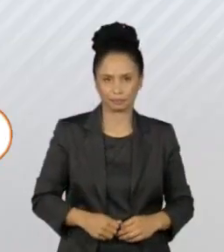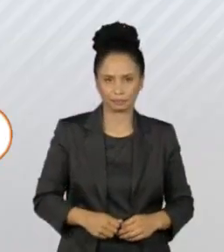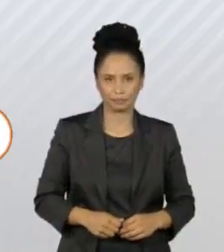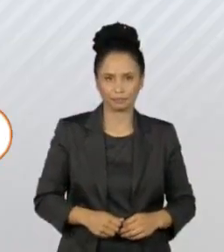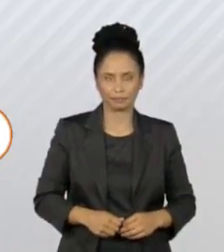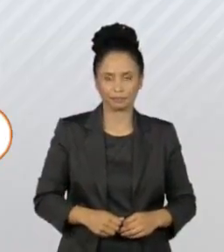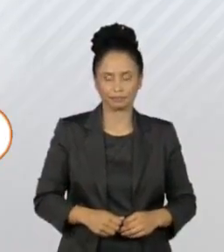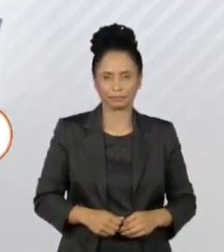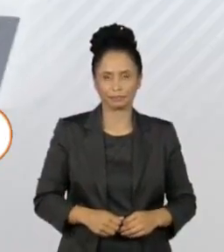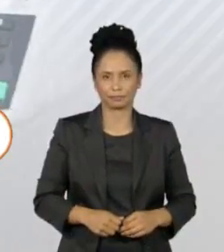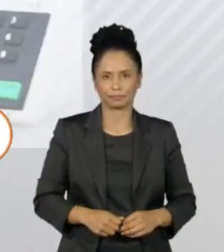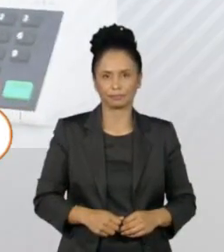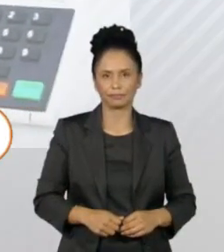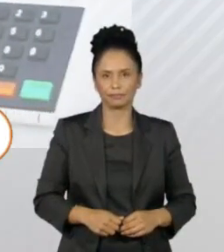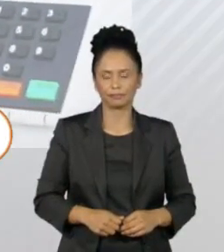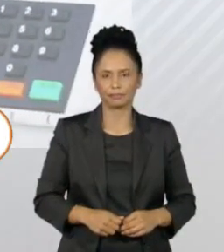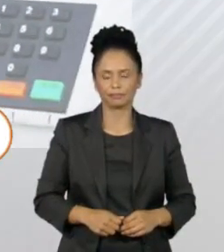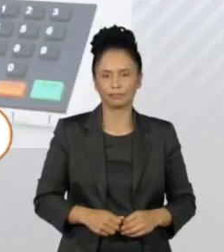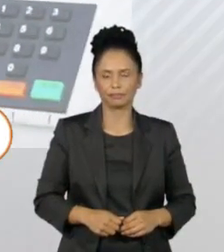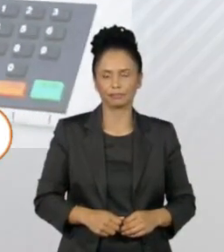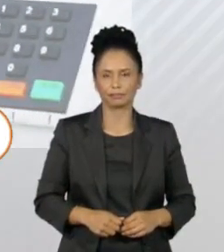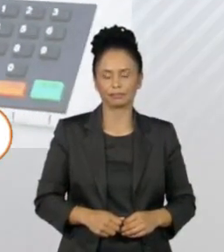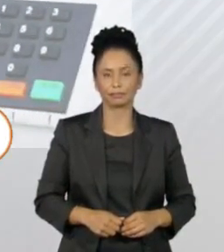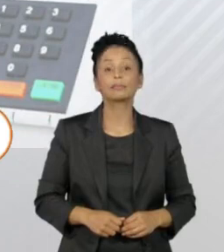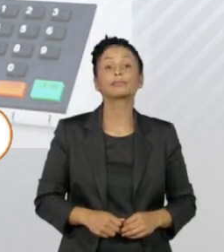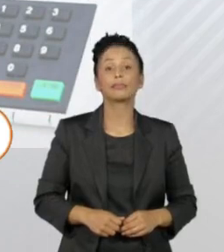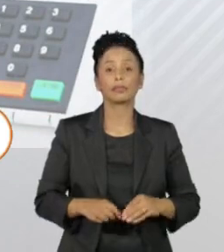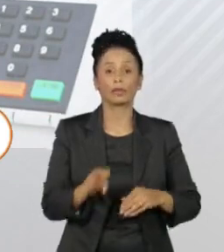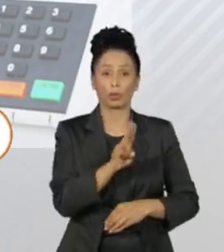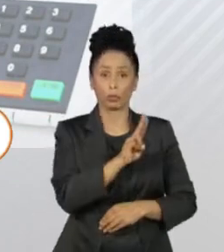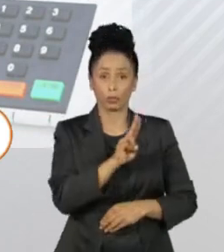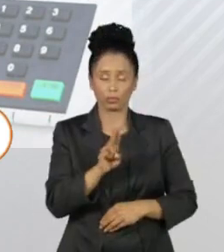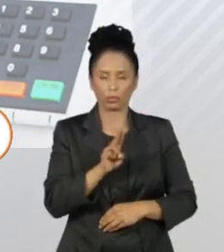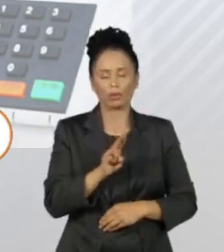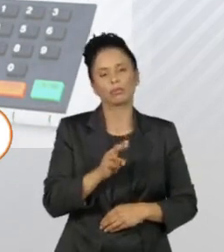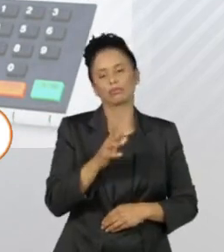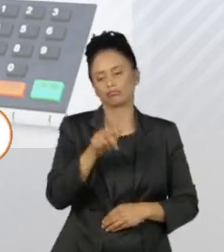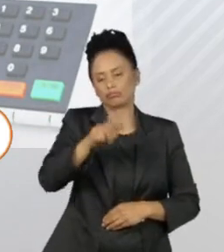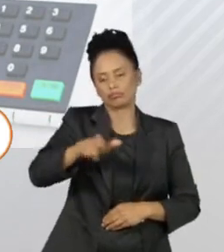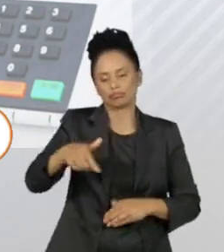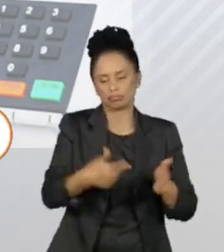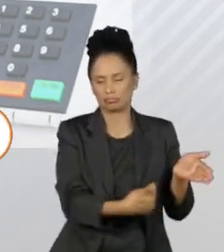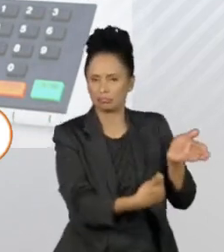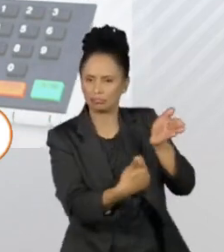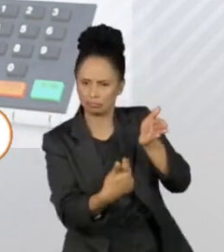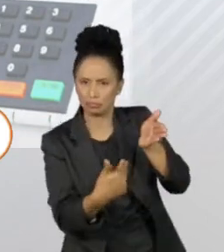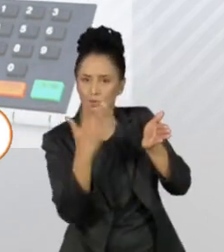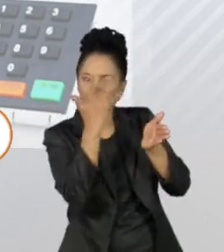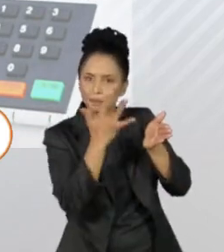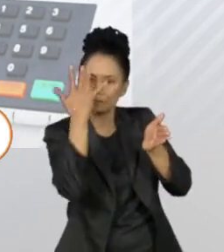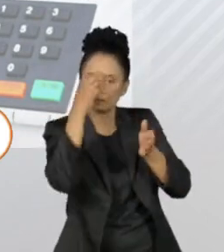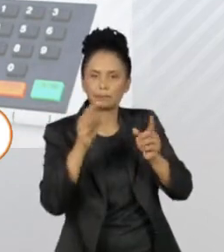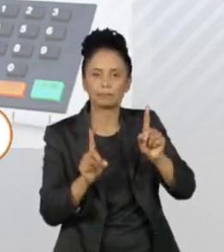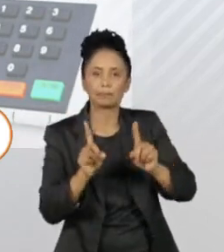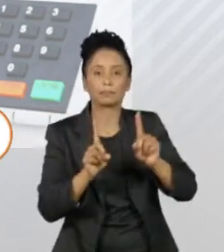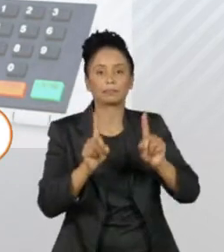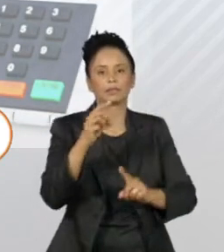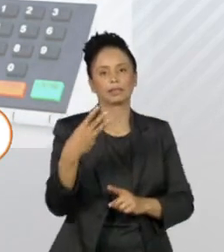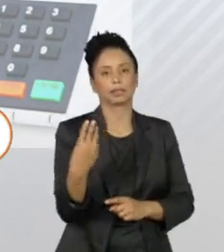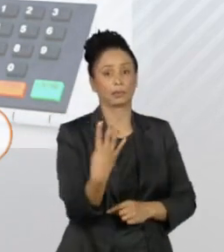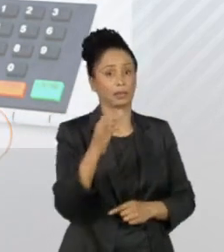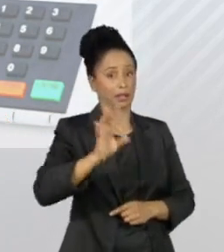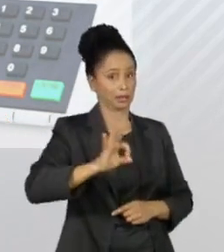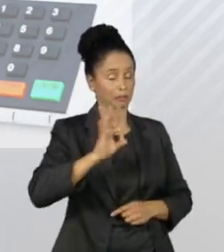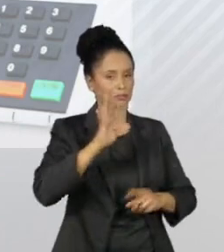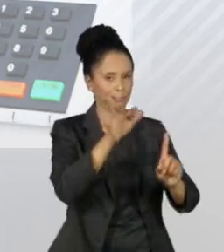Vamos conferir a pesquisa. No cenário em que o nome do candidato é apresentado ao eleitor, o petista Fernando Haddad tem 34% das preferências